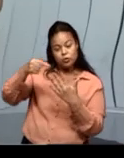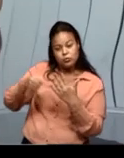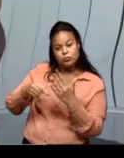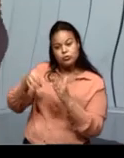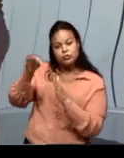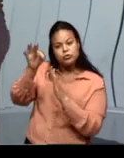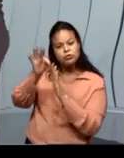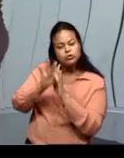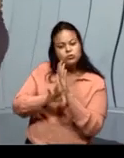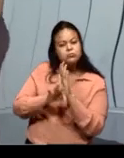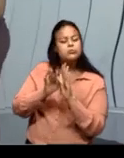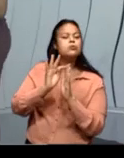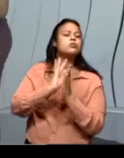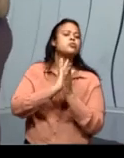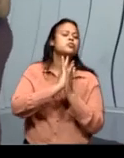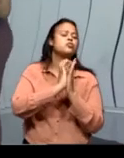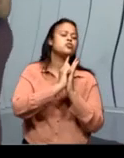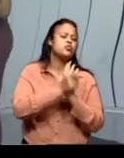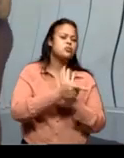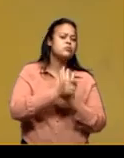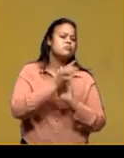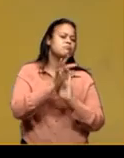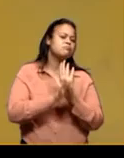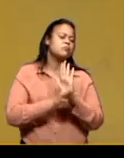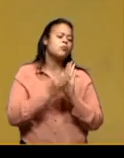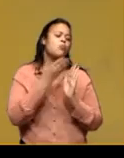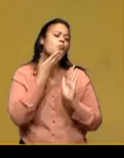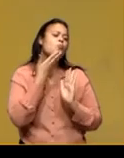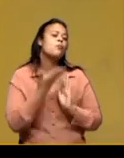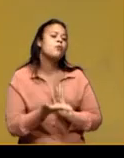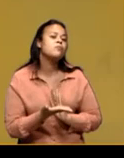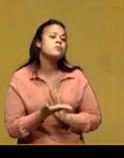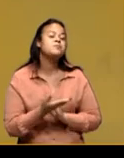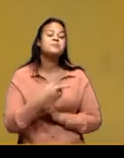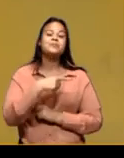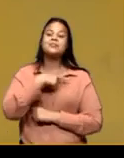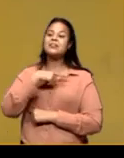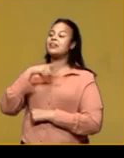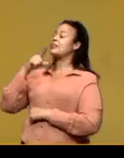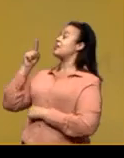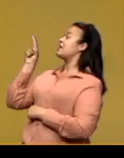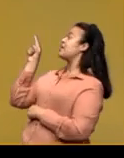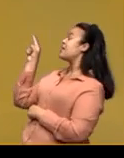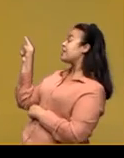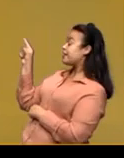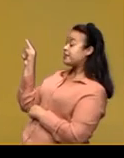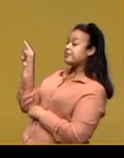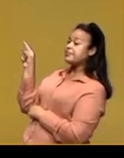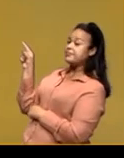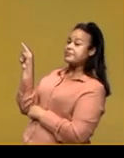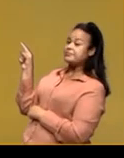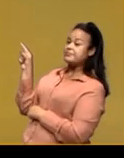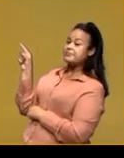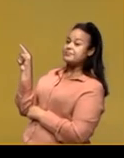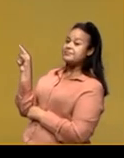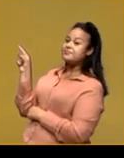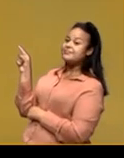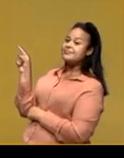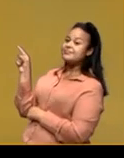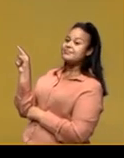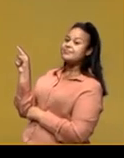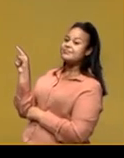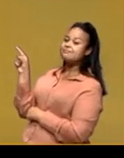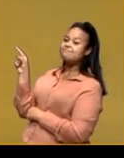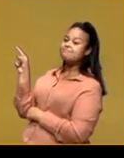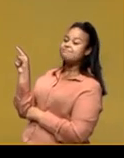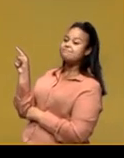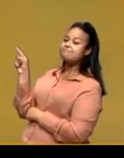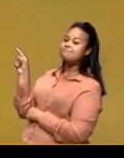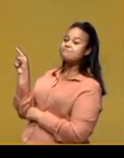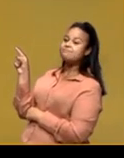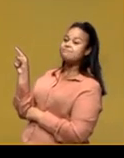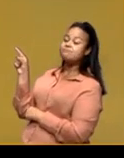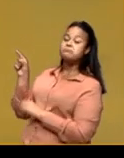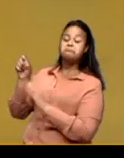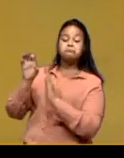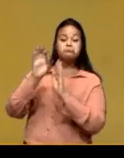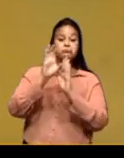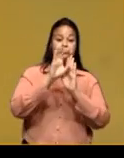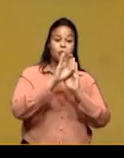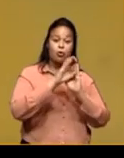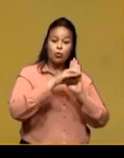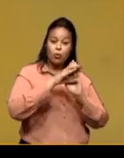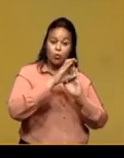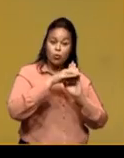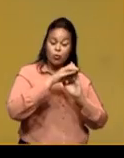encontrar. Aqui eu trouxe uma, antes, eu trouxe uma, é, um conceito, né?